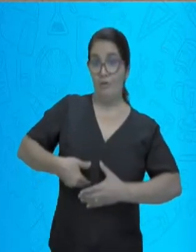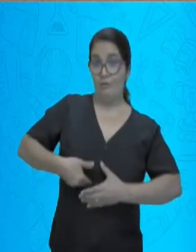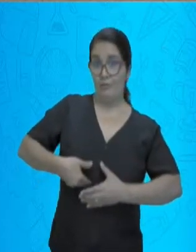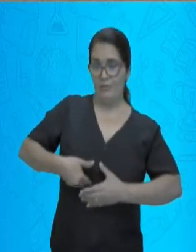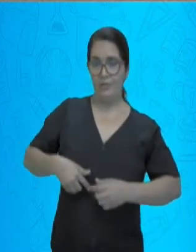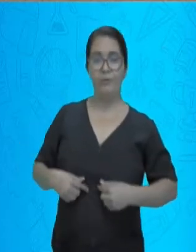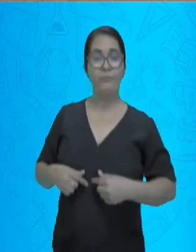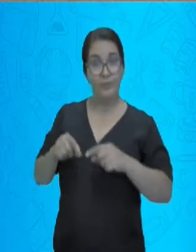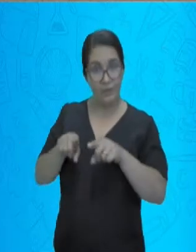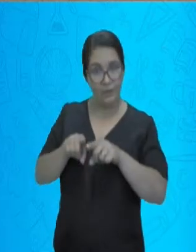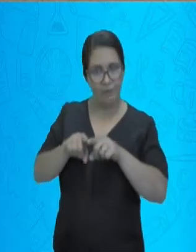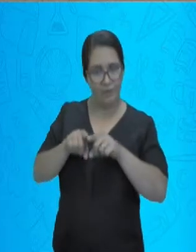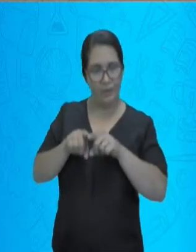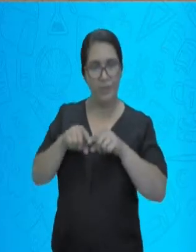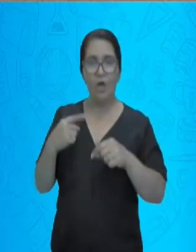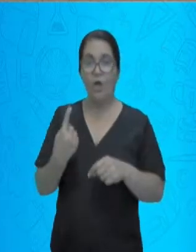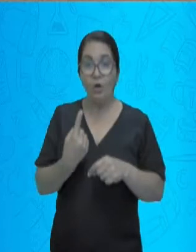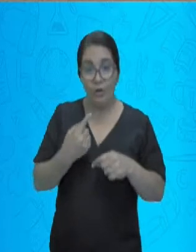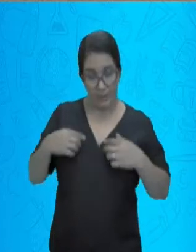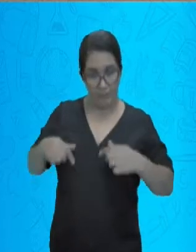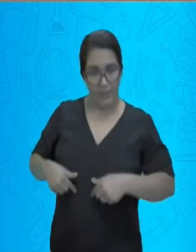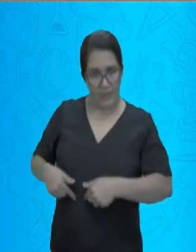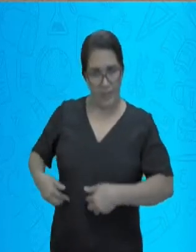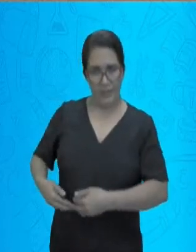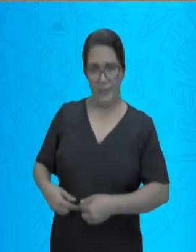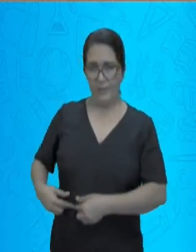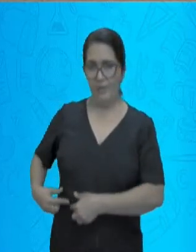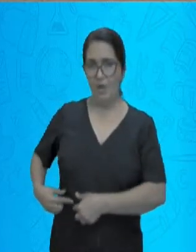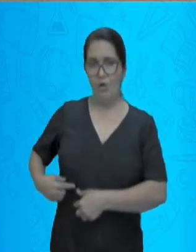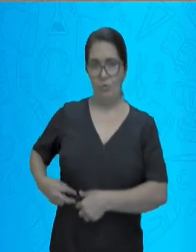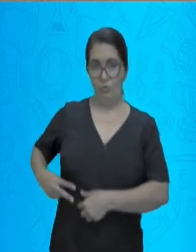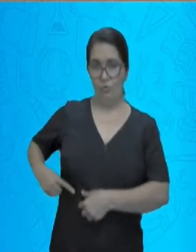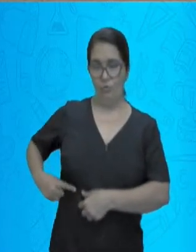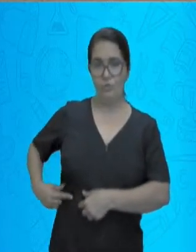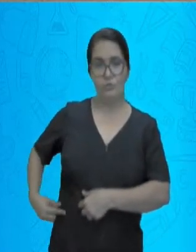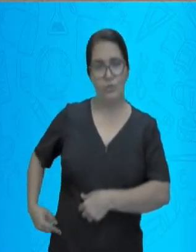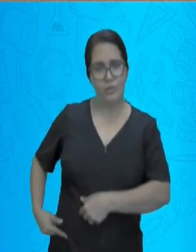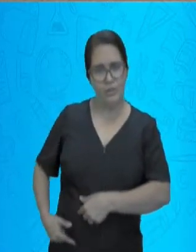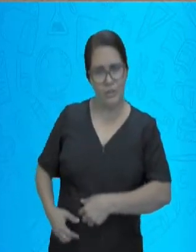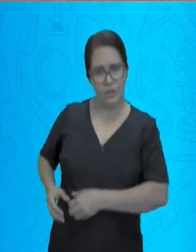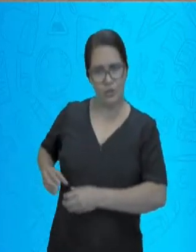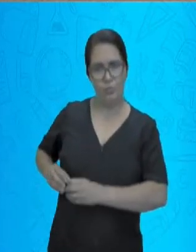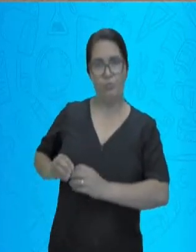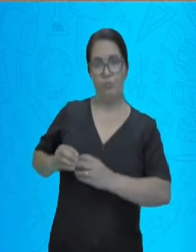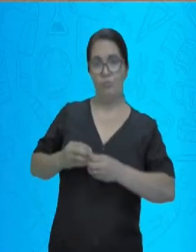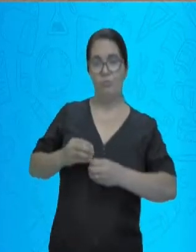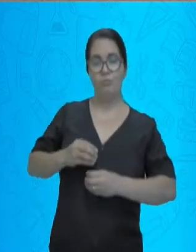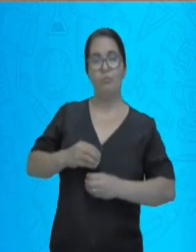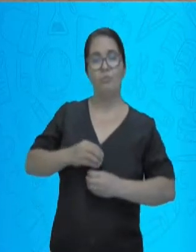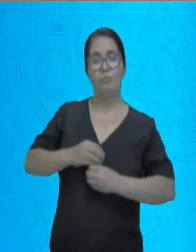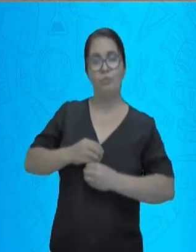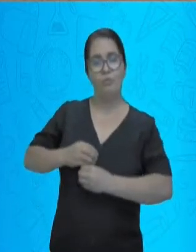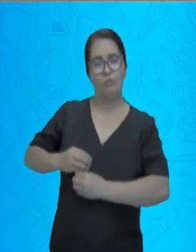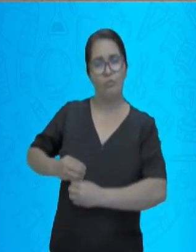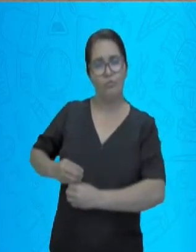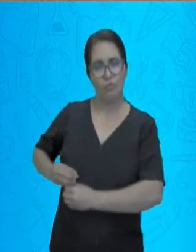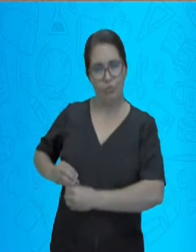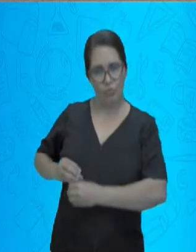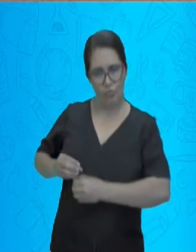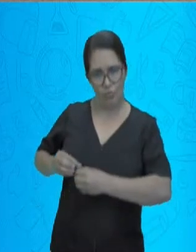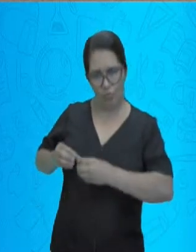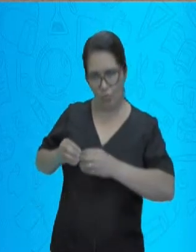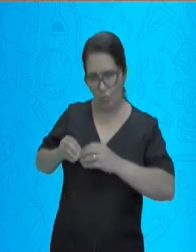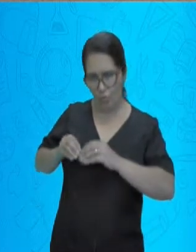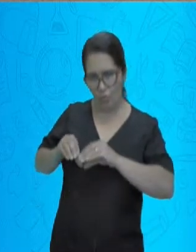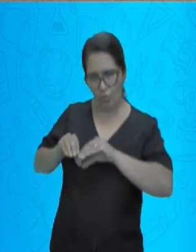Intestino delgado, intestino grosso e o reto. Mas, além